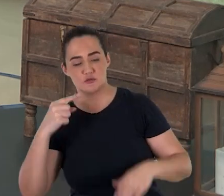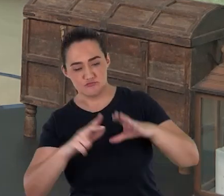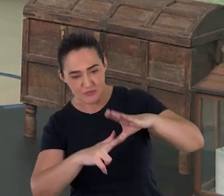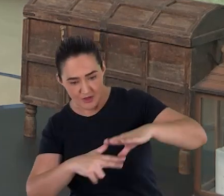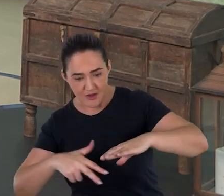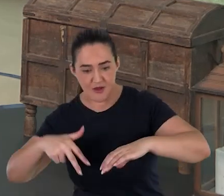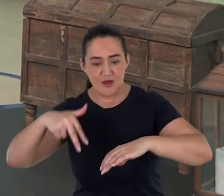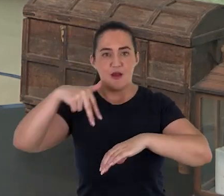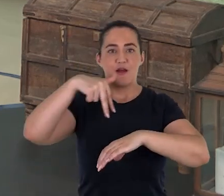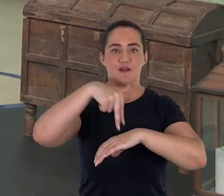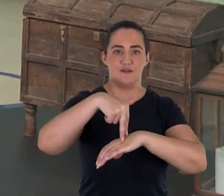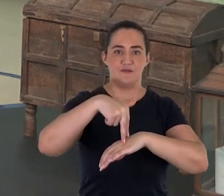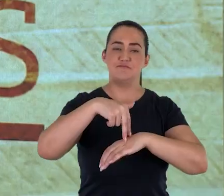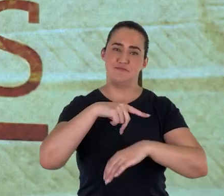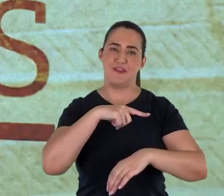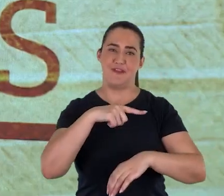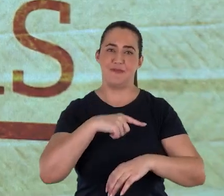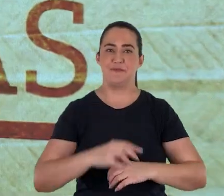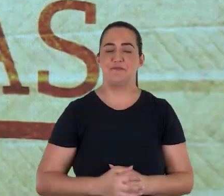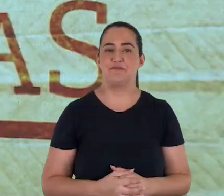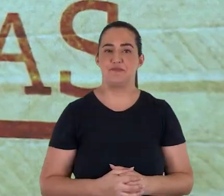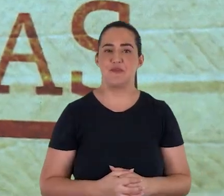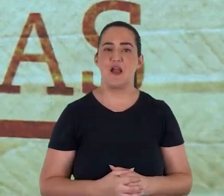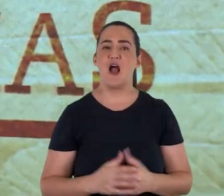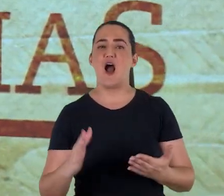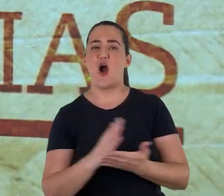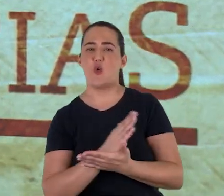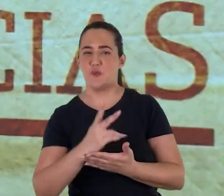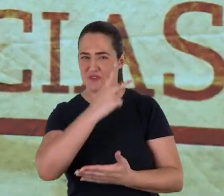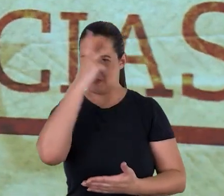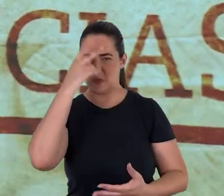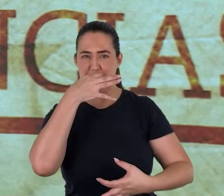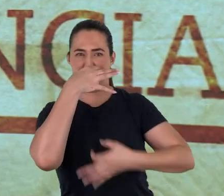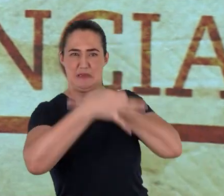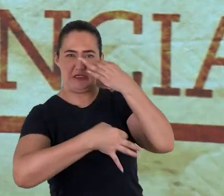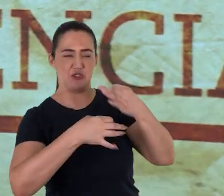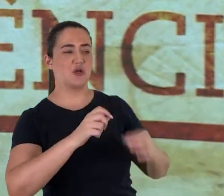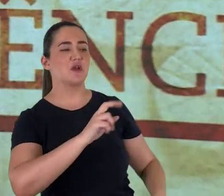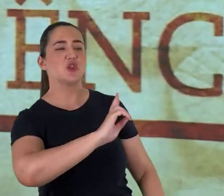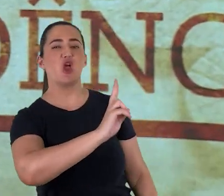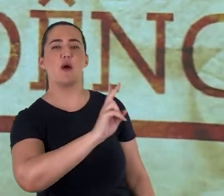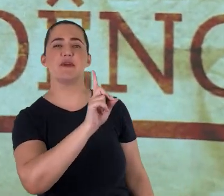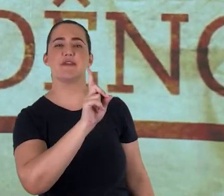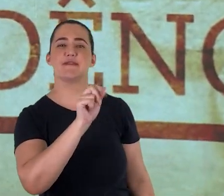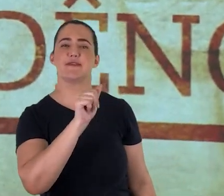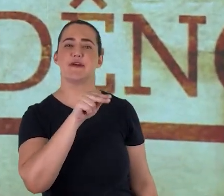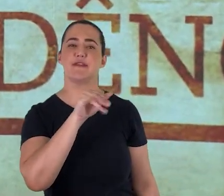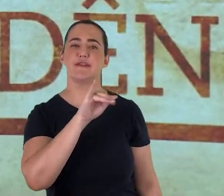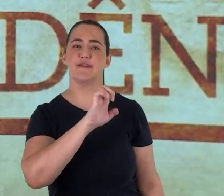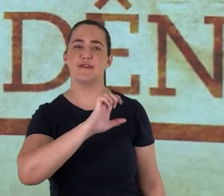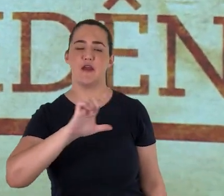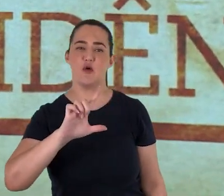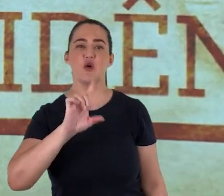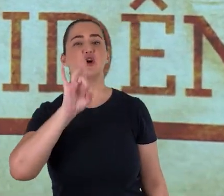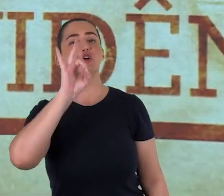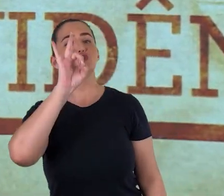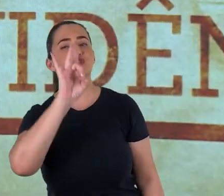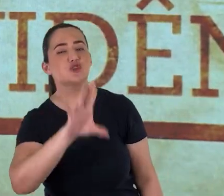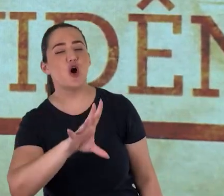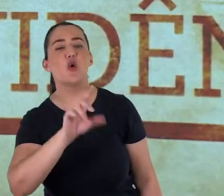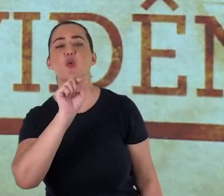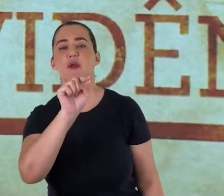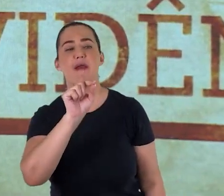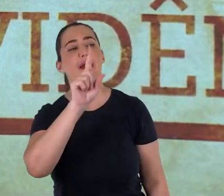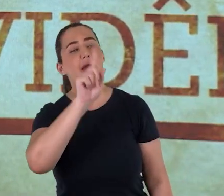recompensas e punições. Para muitos críticos, o nome Daniel seria apenas uma referência lendária